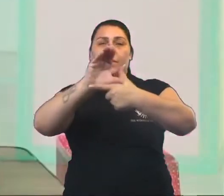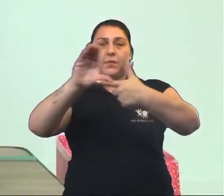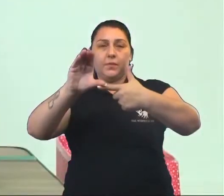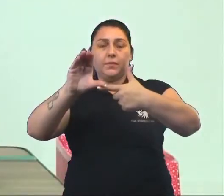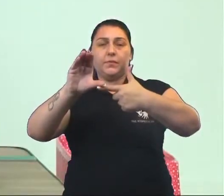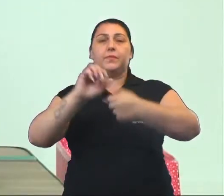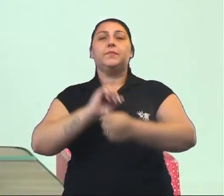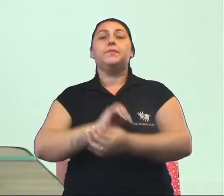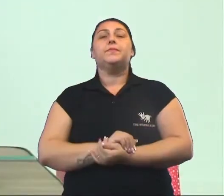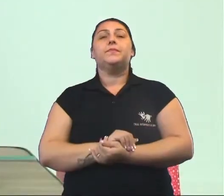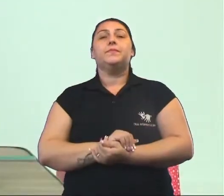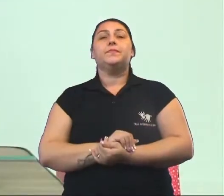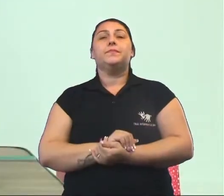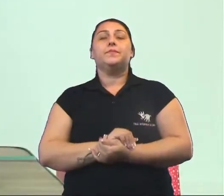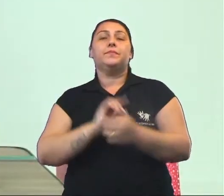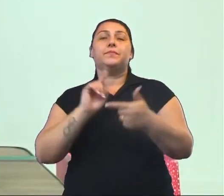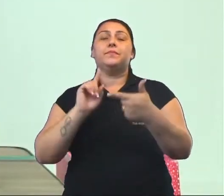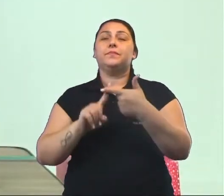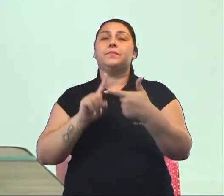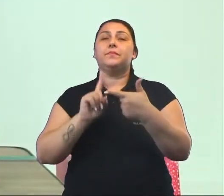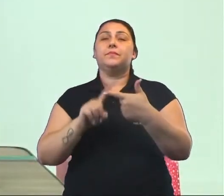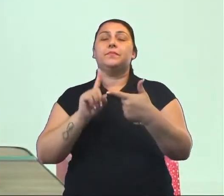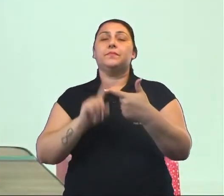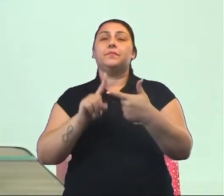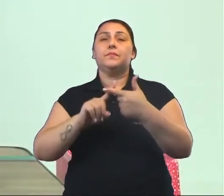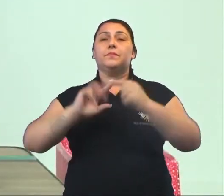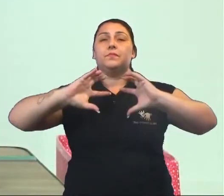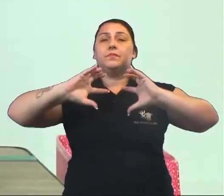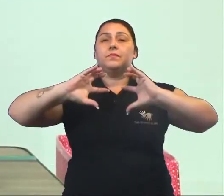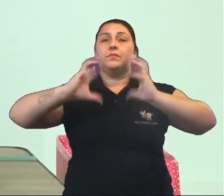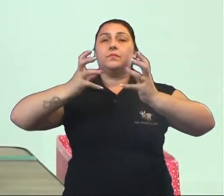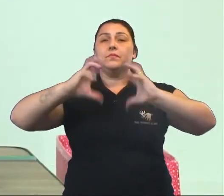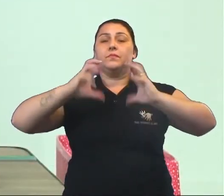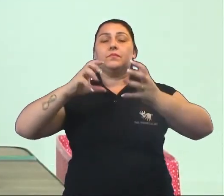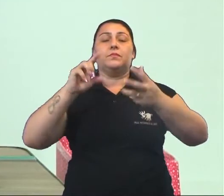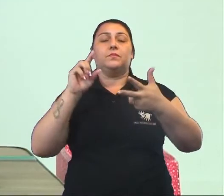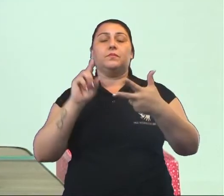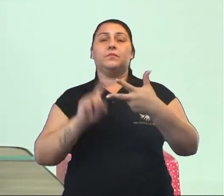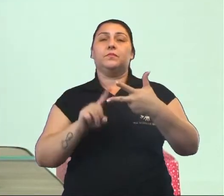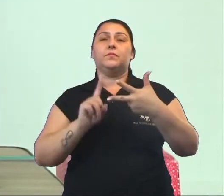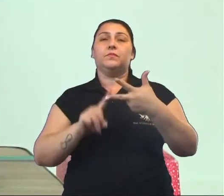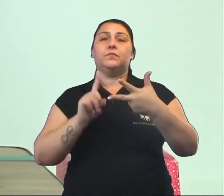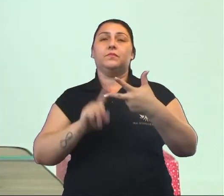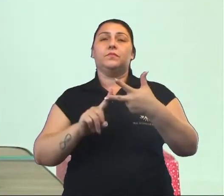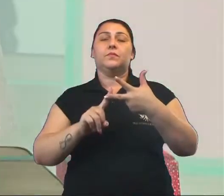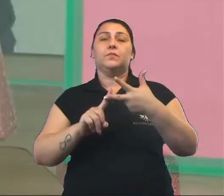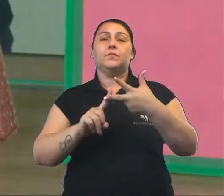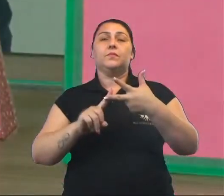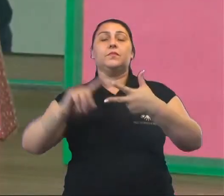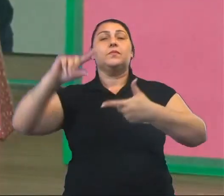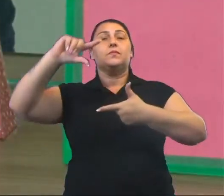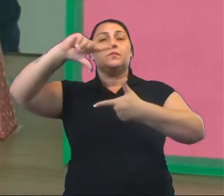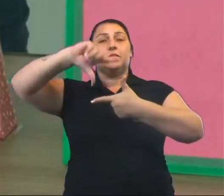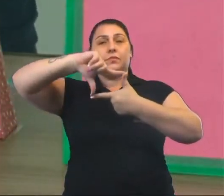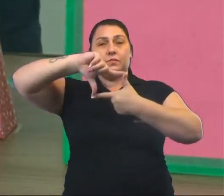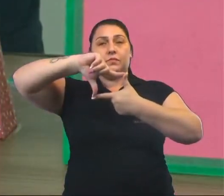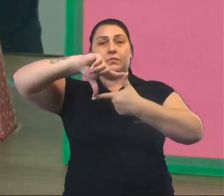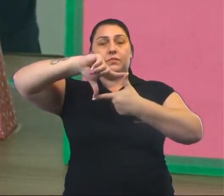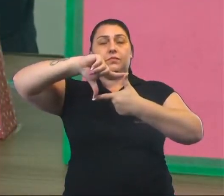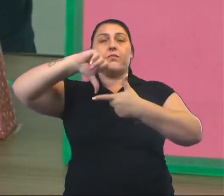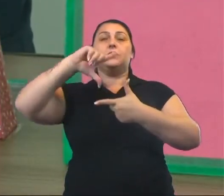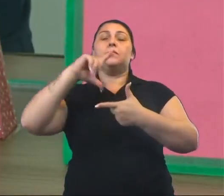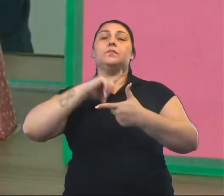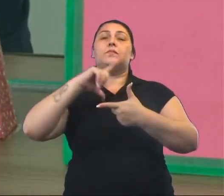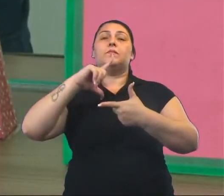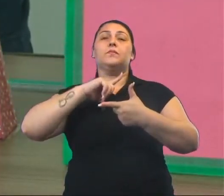temos o paralelepípedo, temos aqui a esfera, temos aqui o cubo, temos também